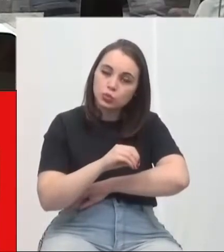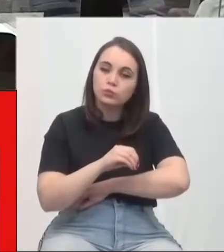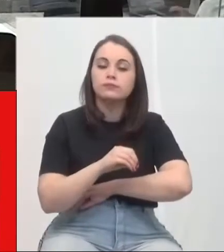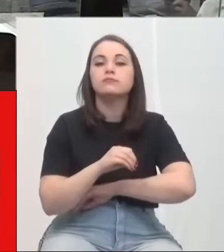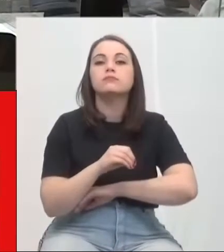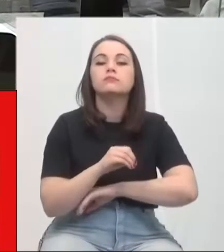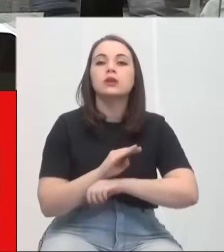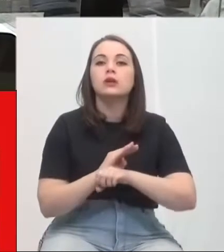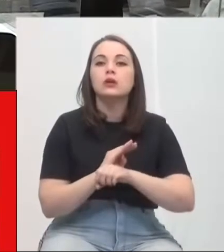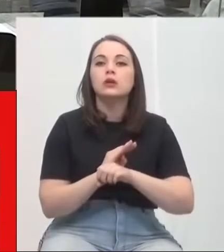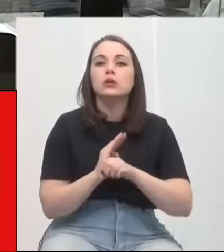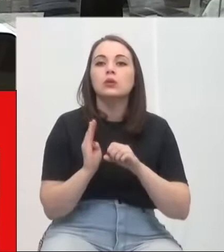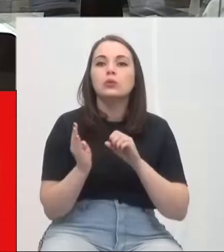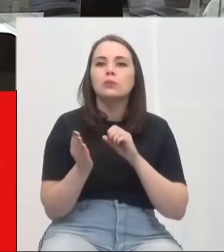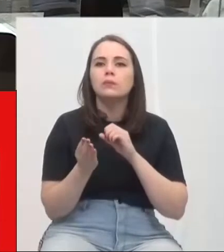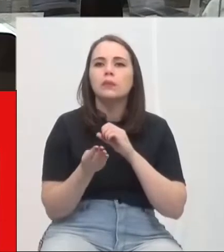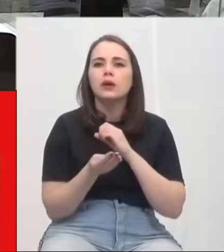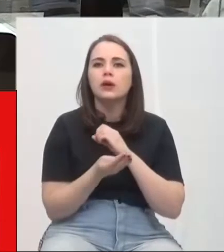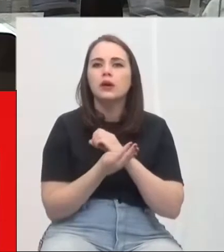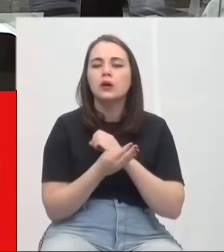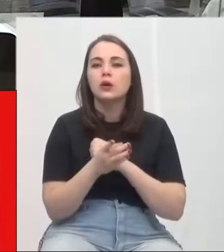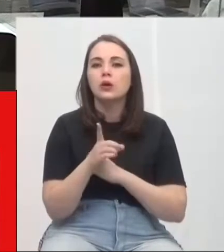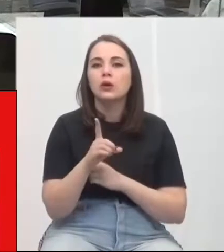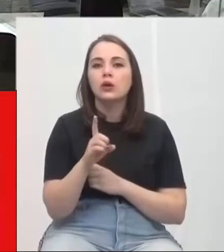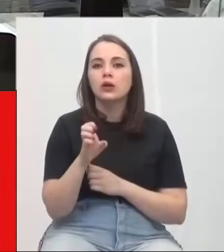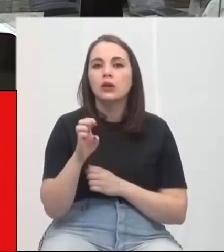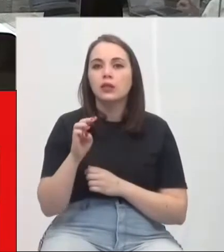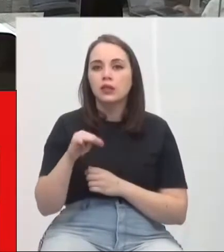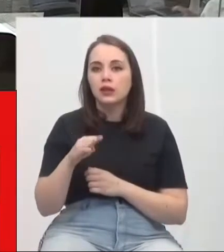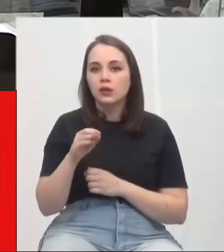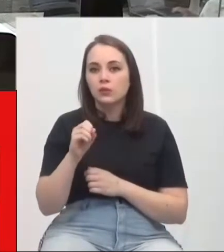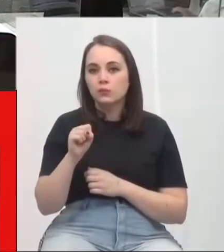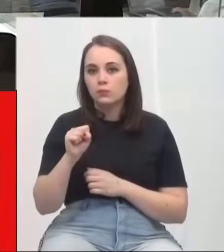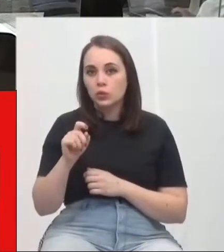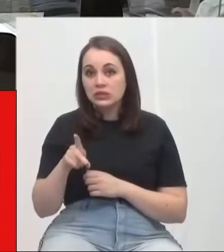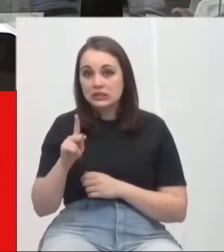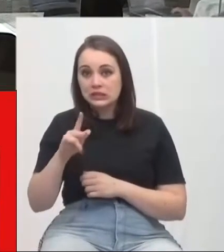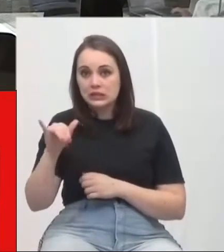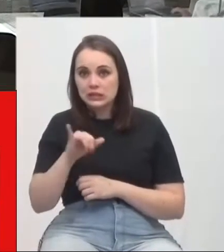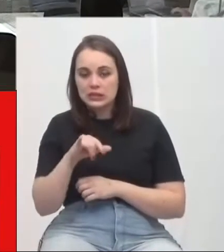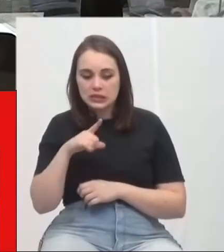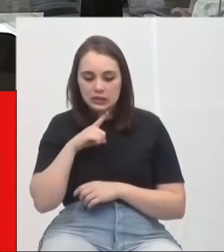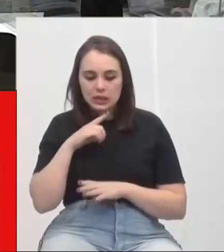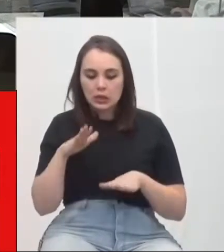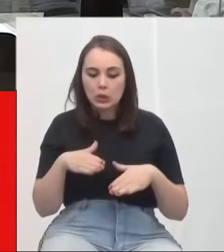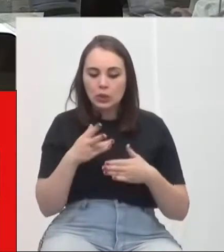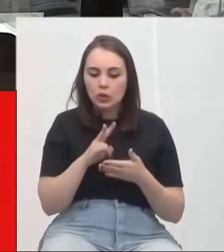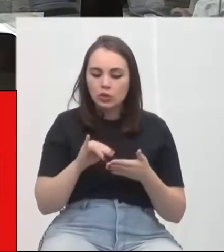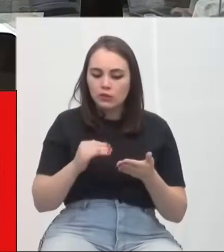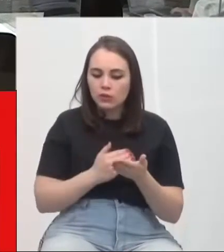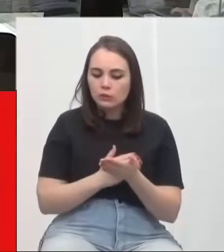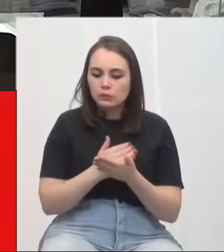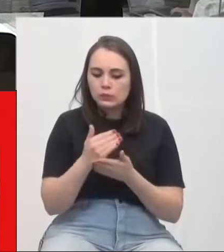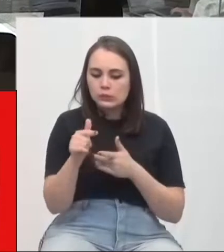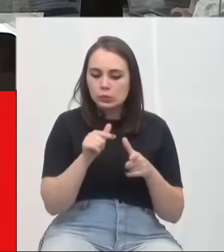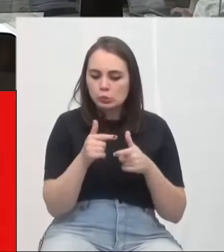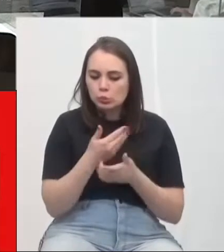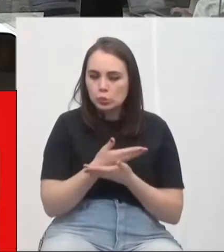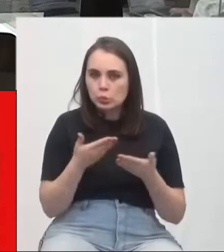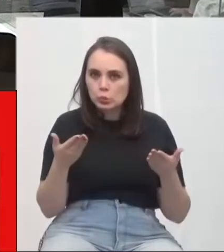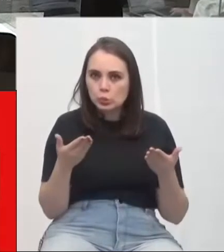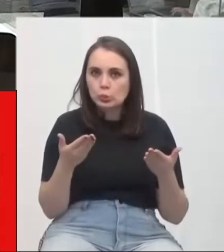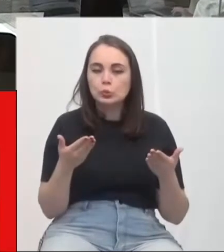Campina Verde, localizadas no bairro Dembosque. Caso a resposta seja positiva, qual a previsão para o início dos trabalhos?